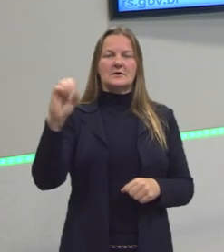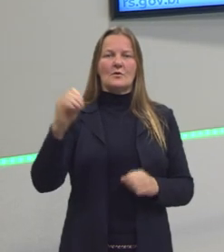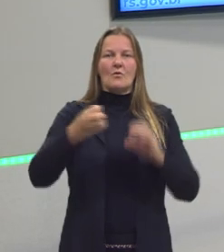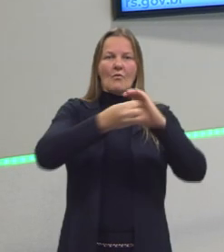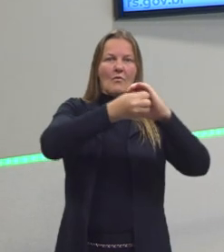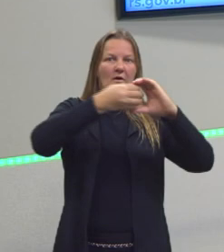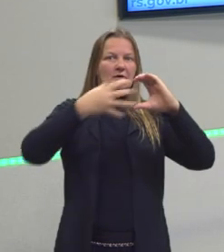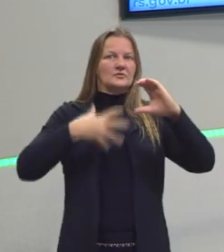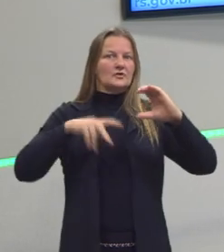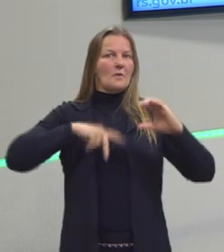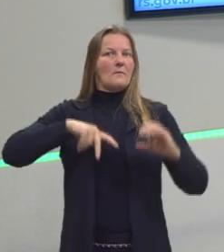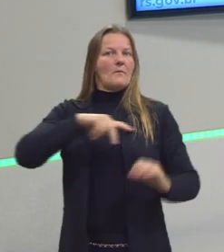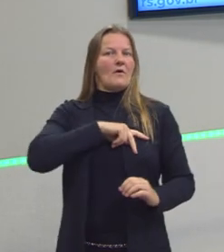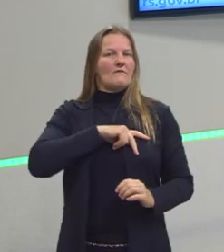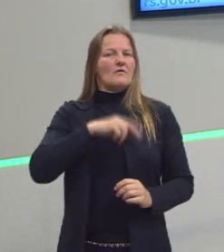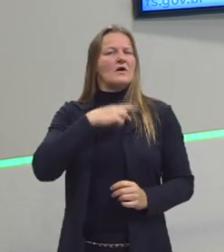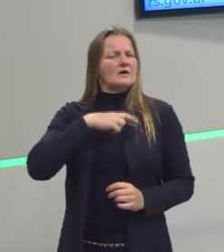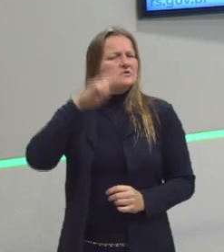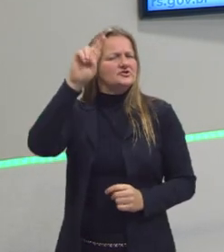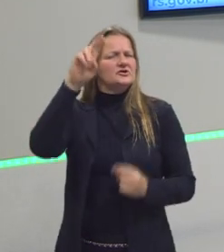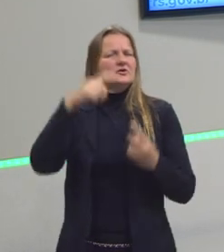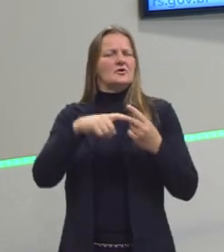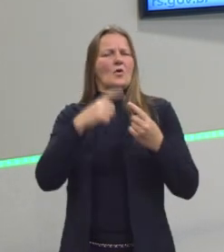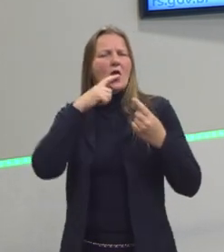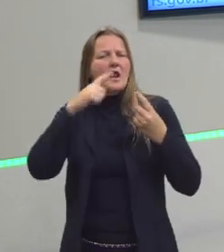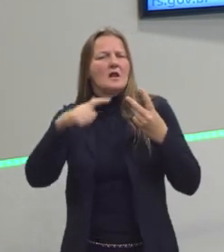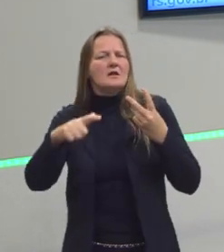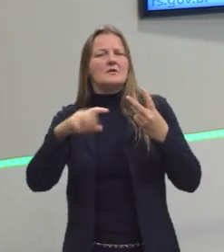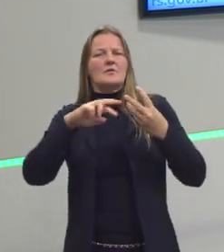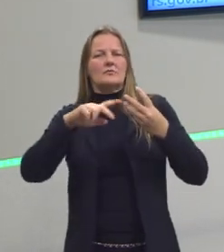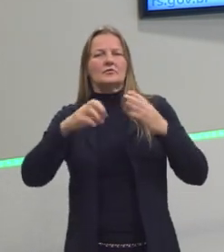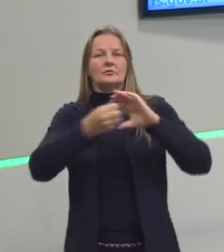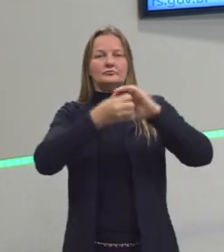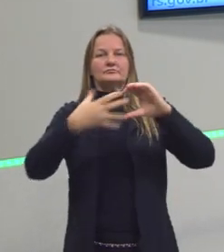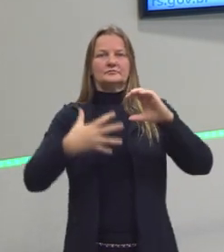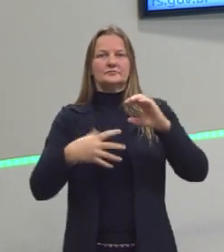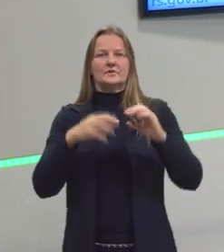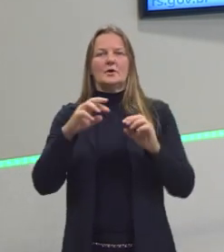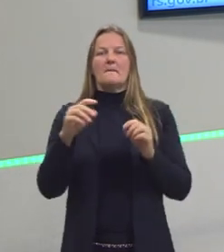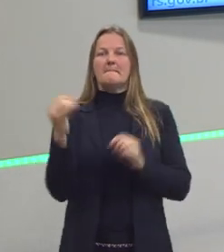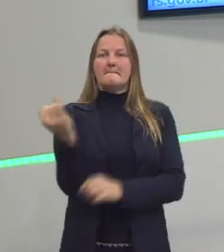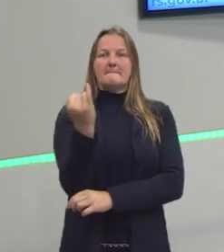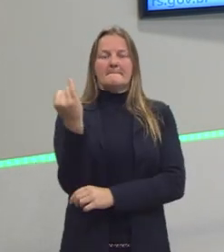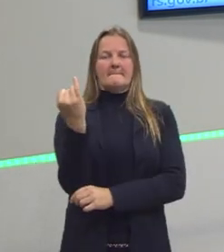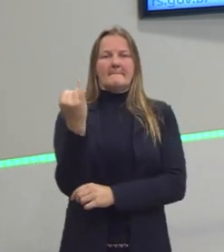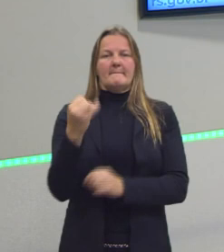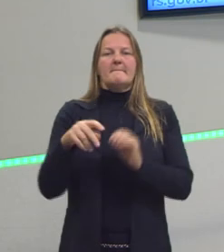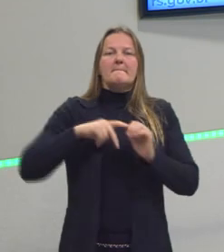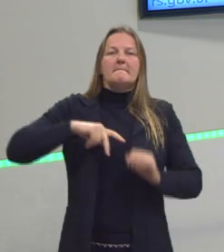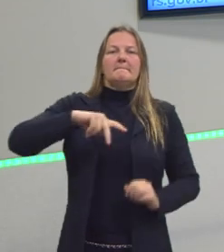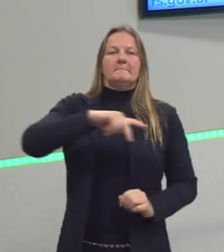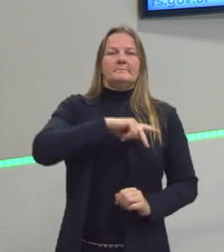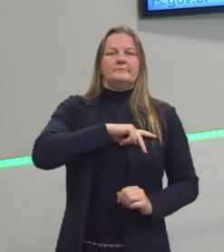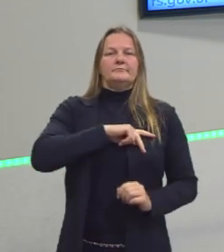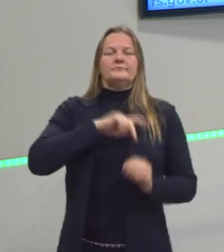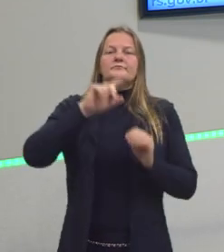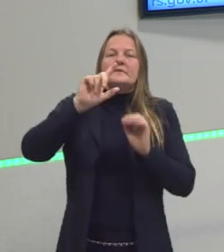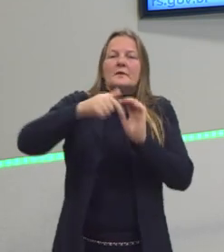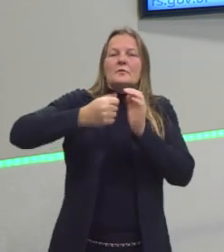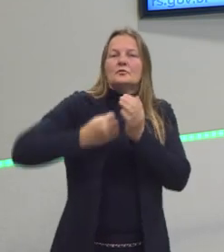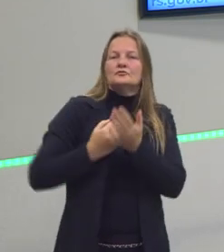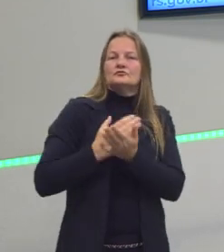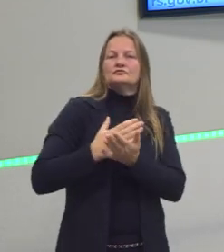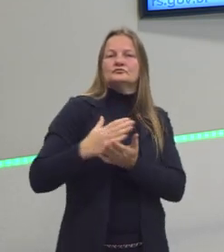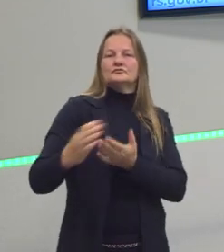povos, a mesma religião, a língua, enfim, as próprias características dos povos e a partir disso